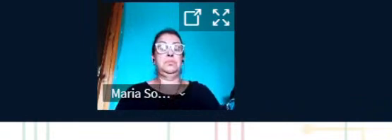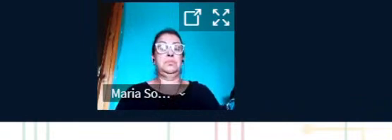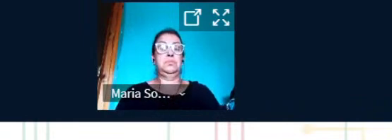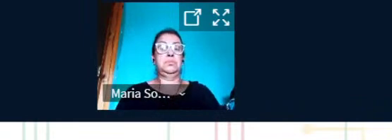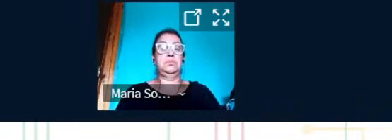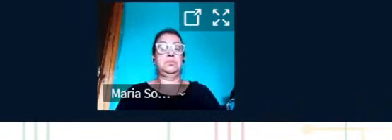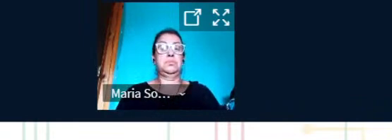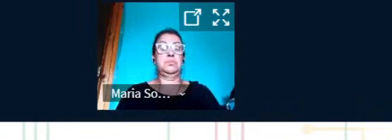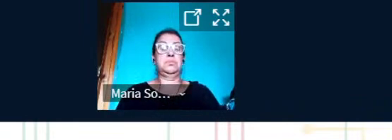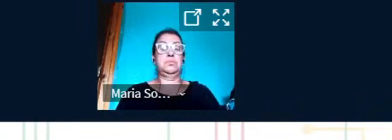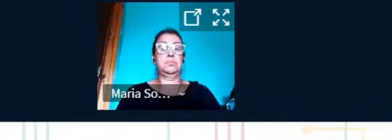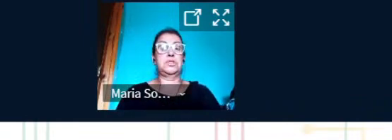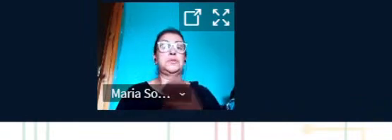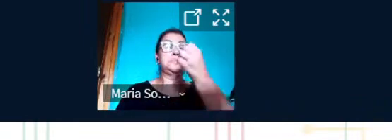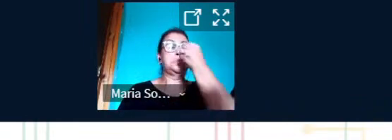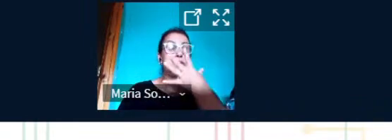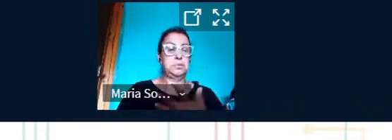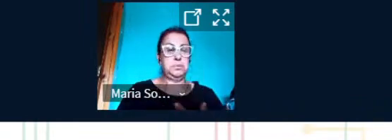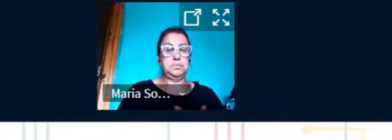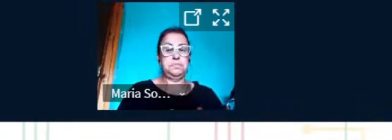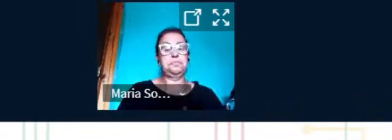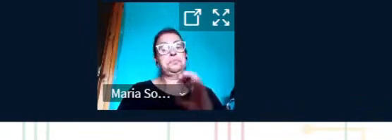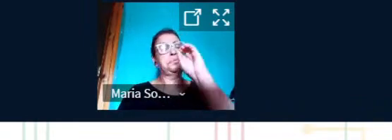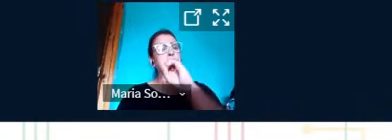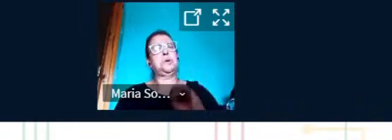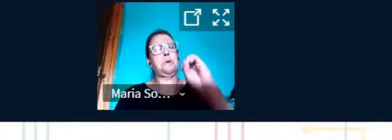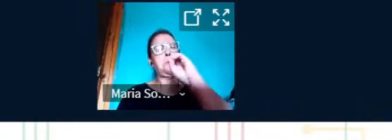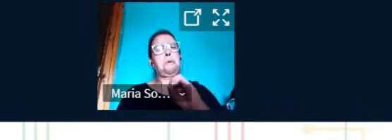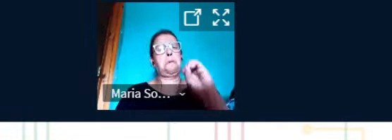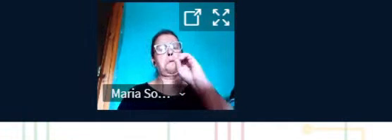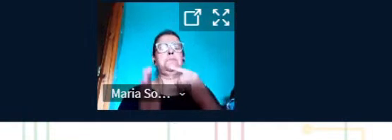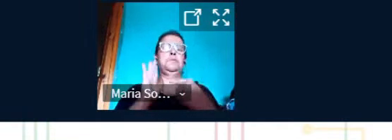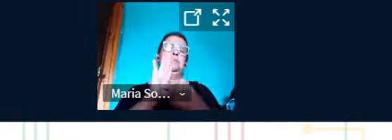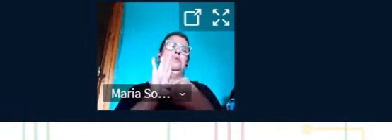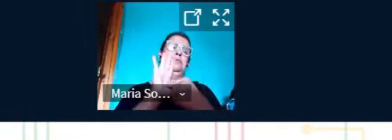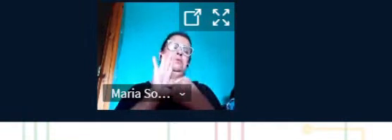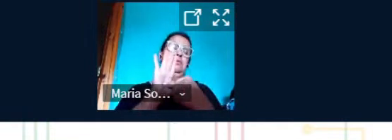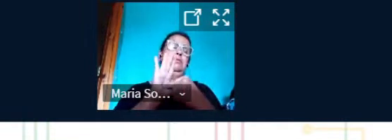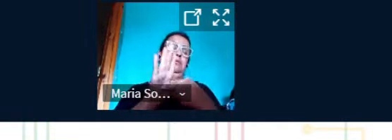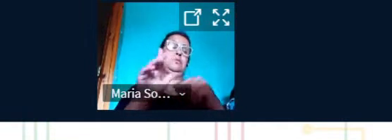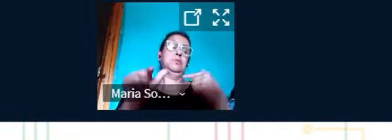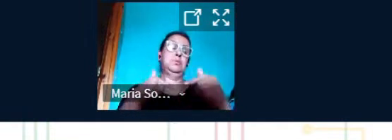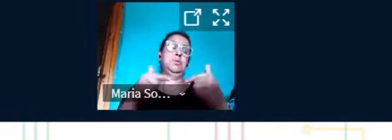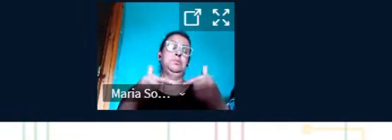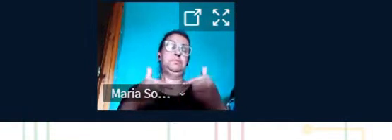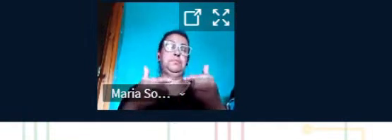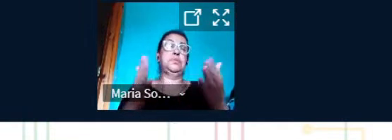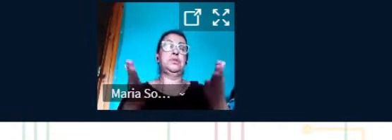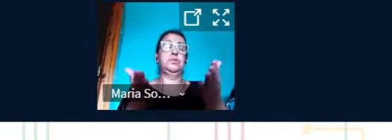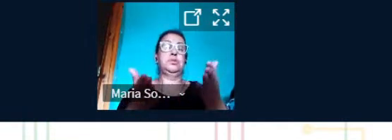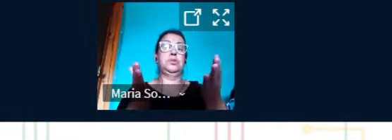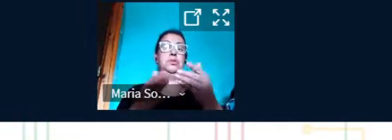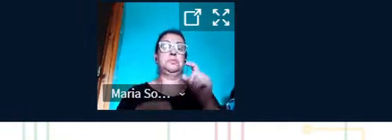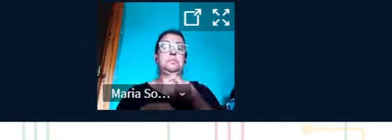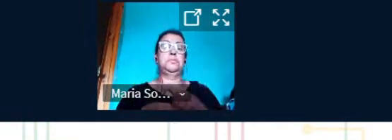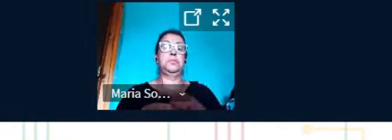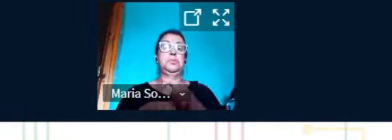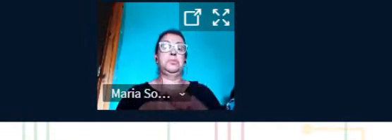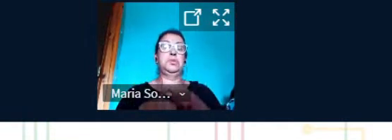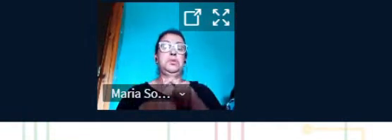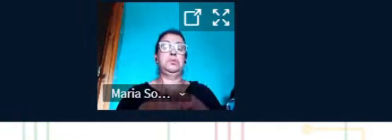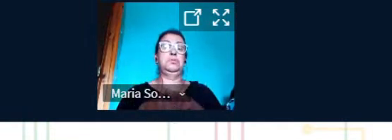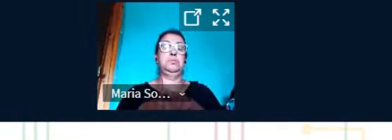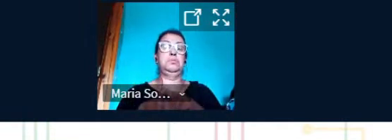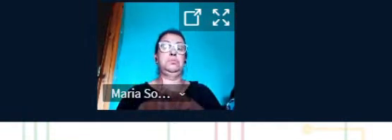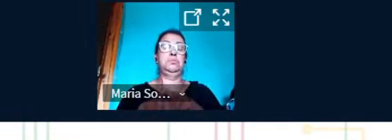Muito bem, ótima apresentação dos trabalhos. Passamos agora ao momento dos